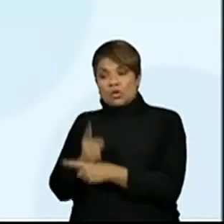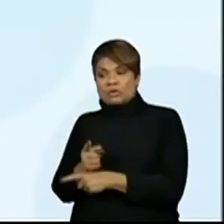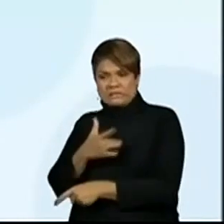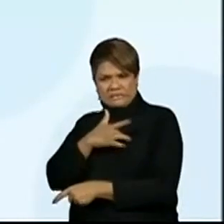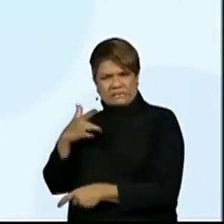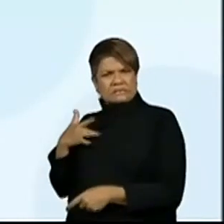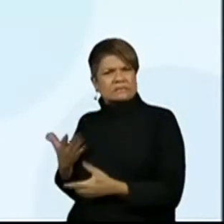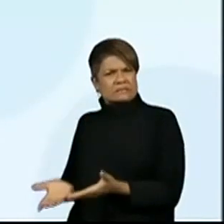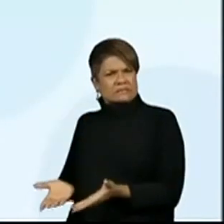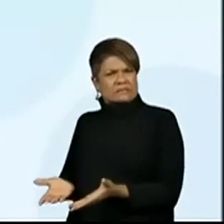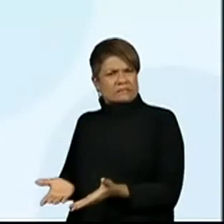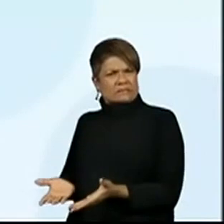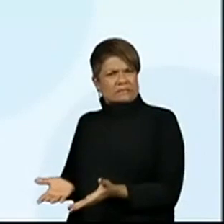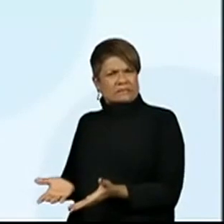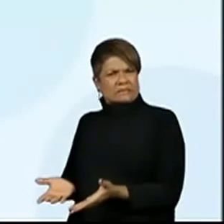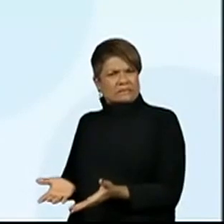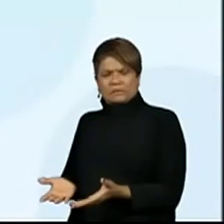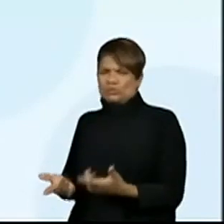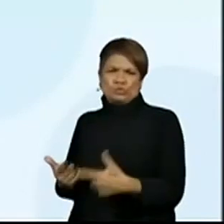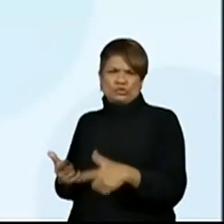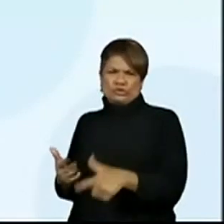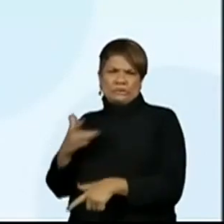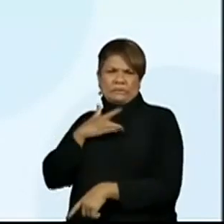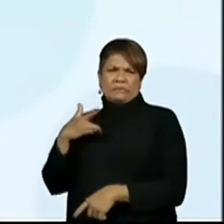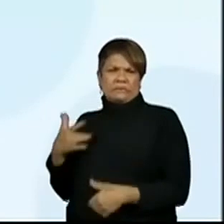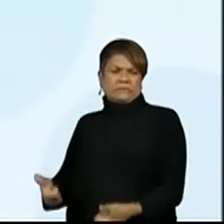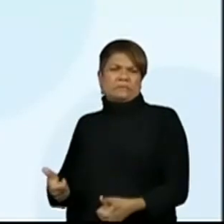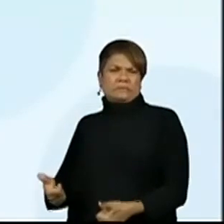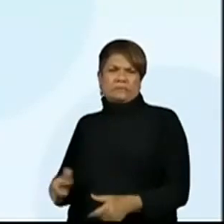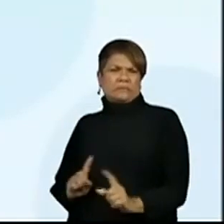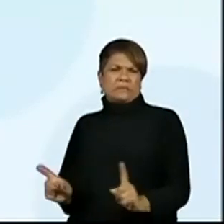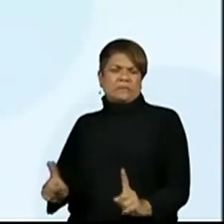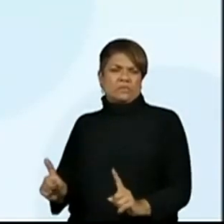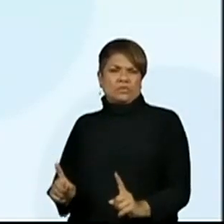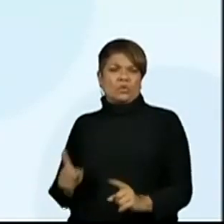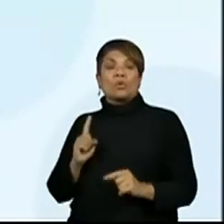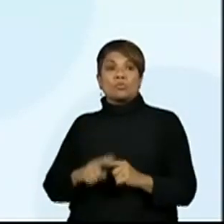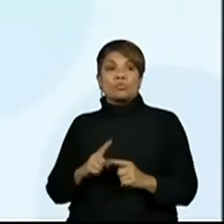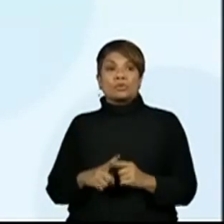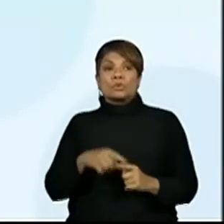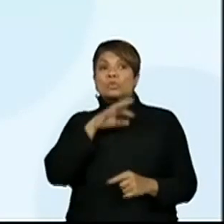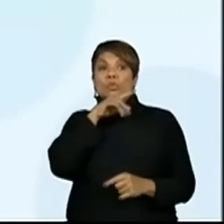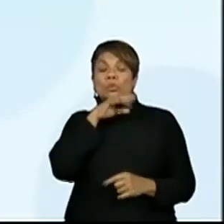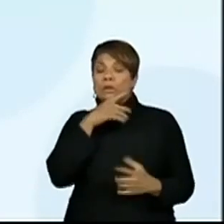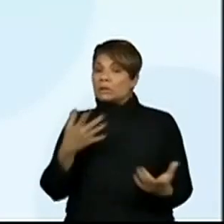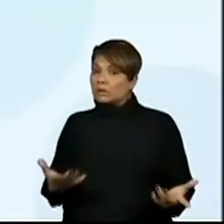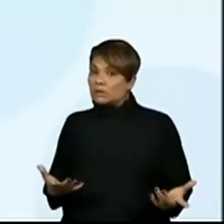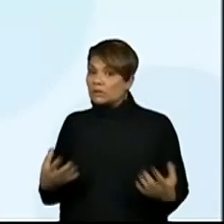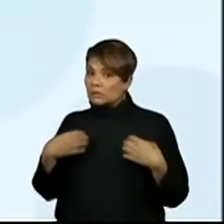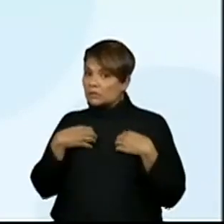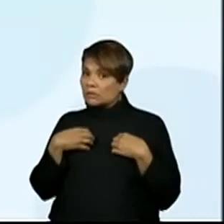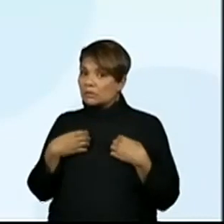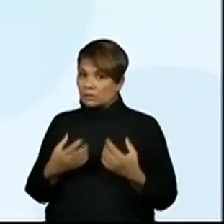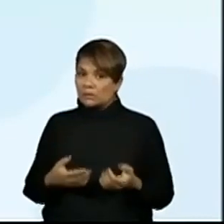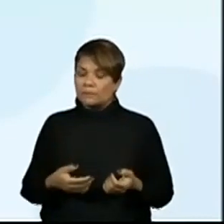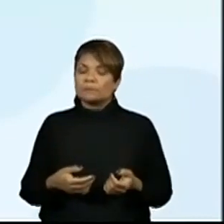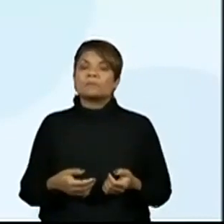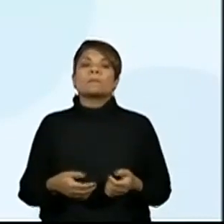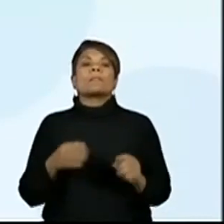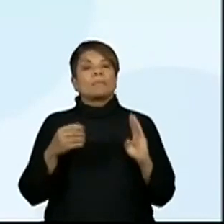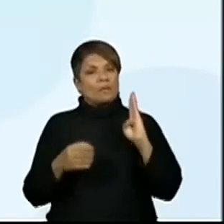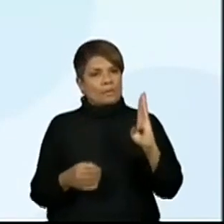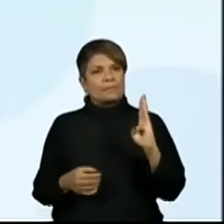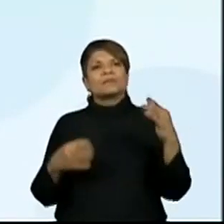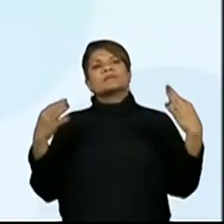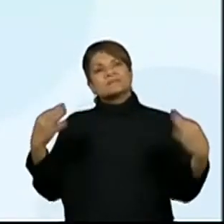saudáveis. Não estavam, não estavam saudáveis. Por conta do lastimável. Então, a B